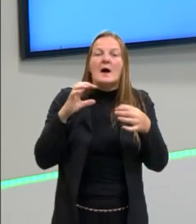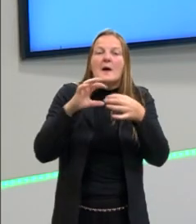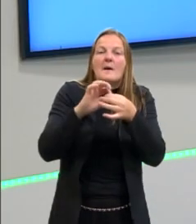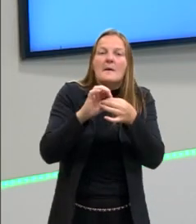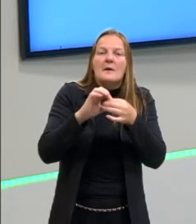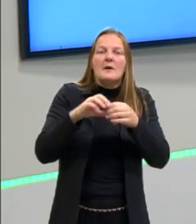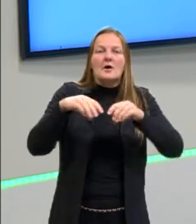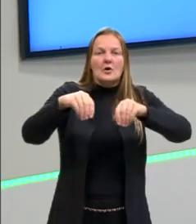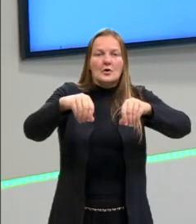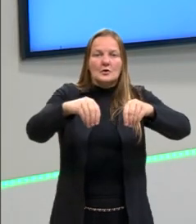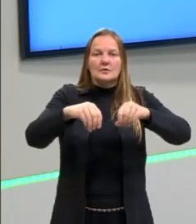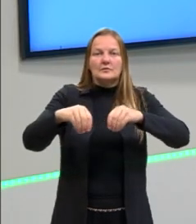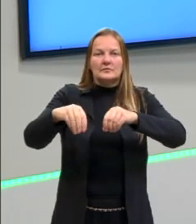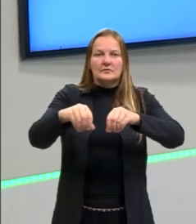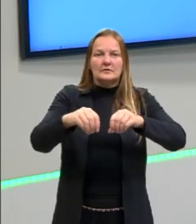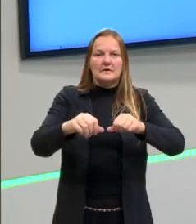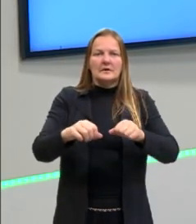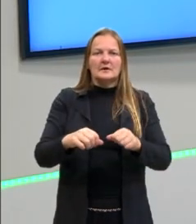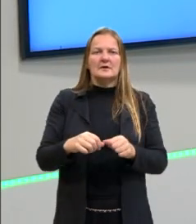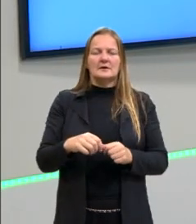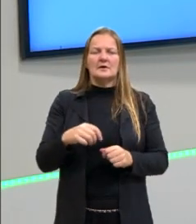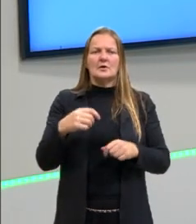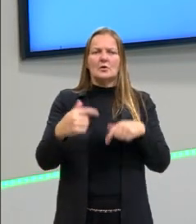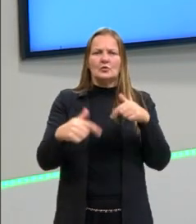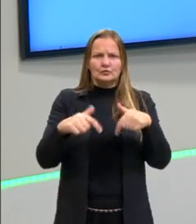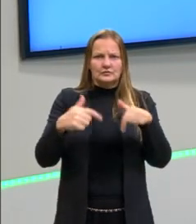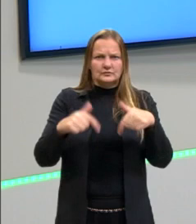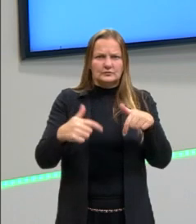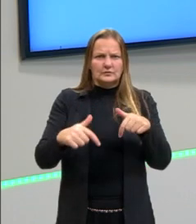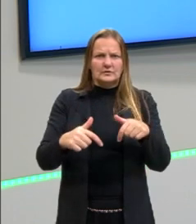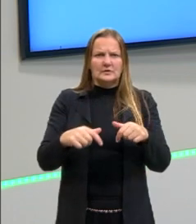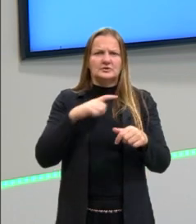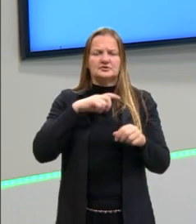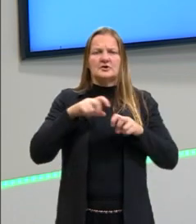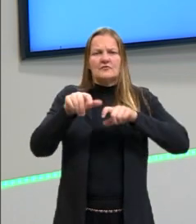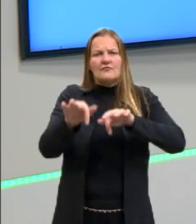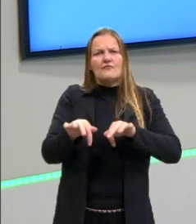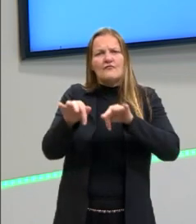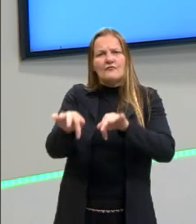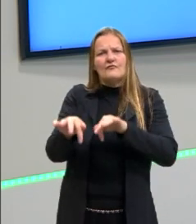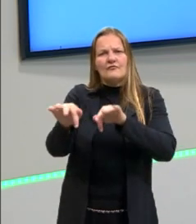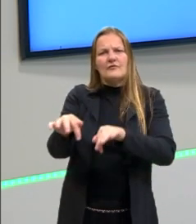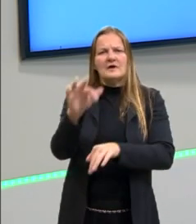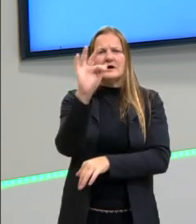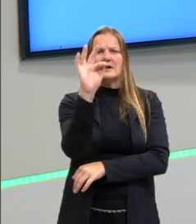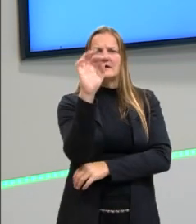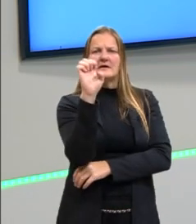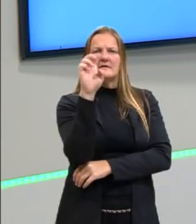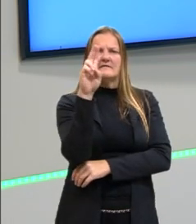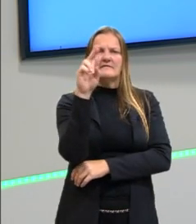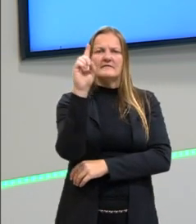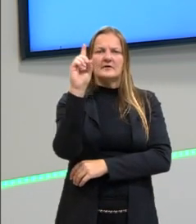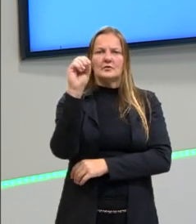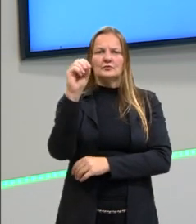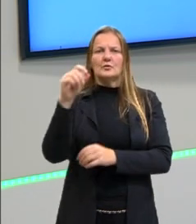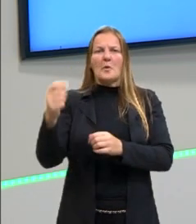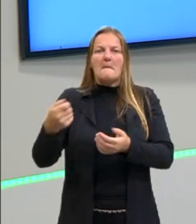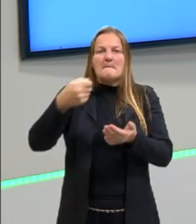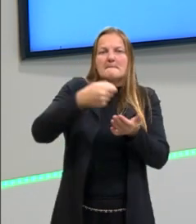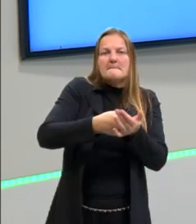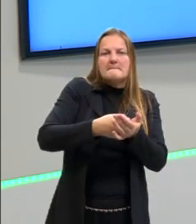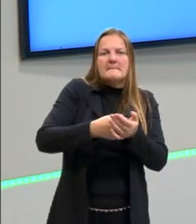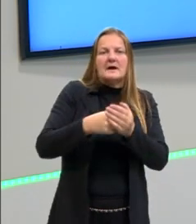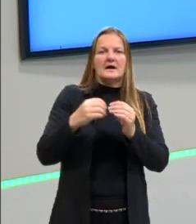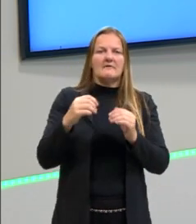à terra. O servo, então, ele era parte do feudo e ele tinha que produzir e pagar tributos para o senhor